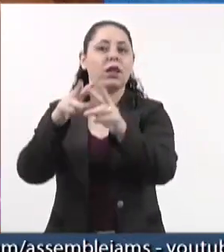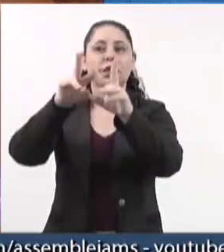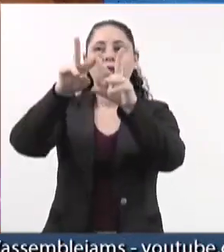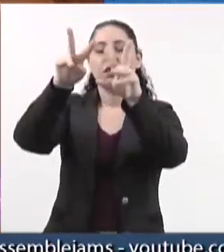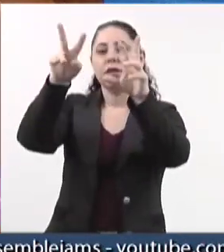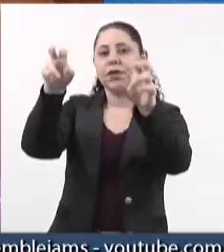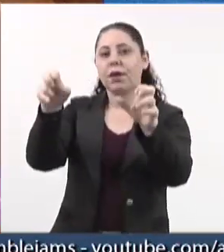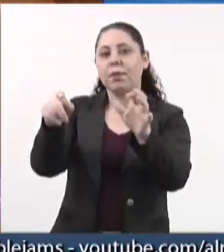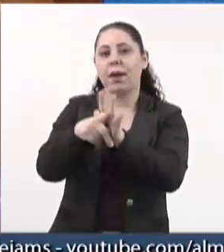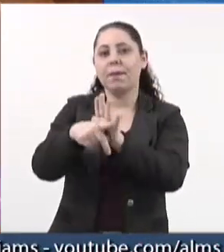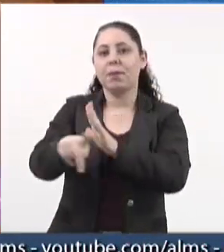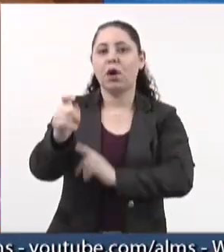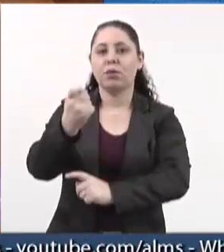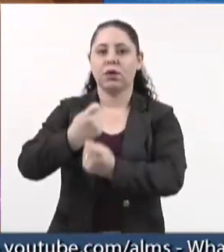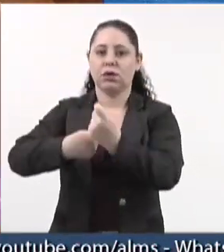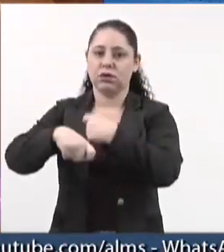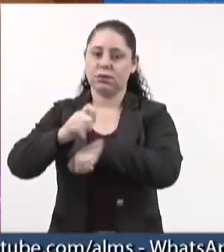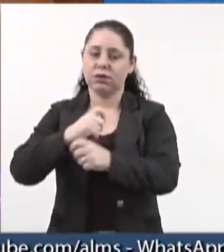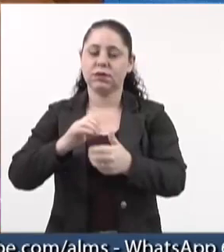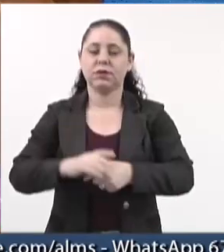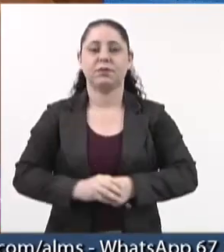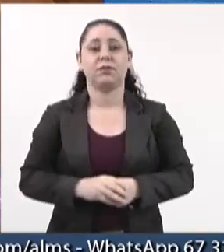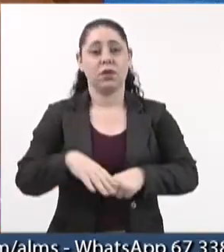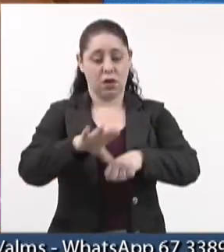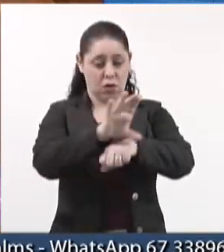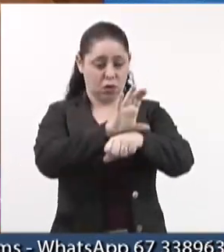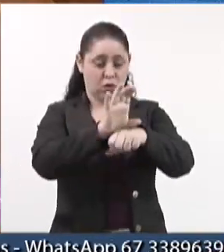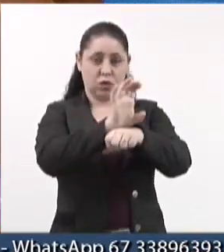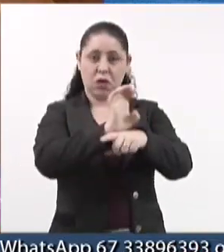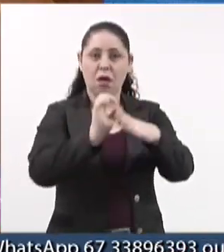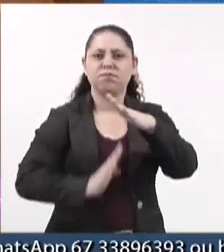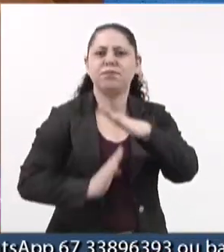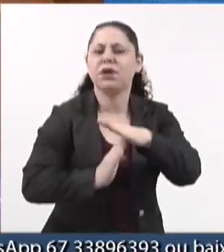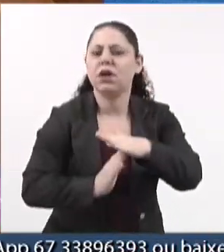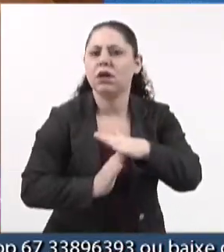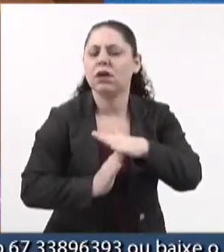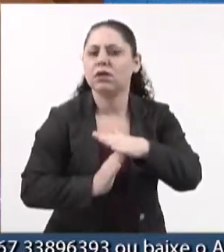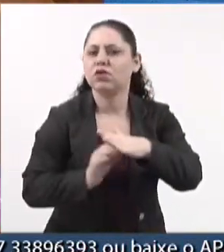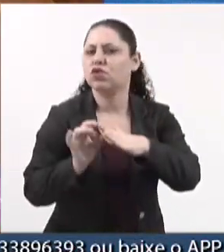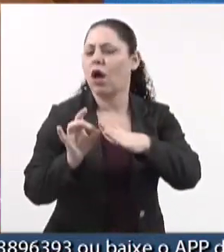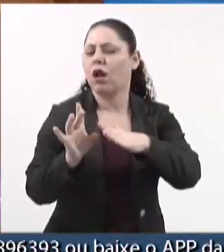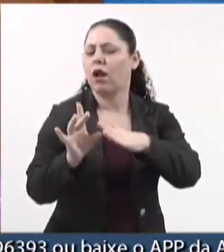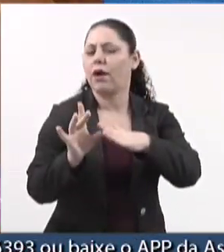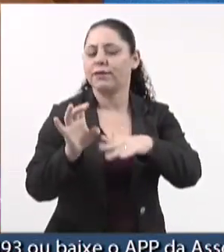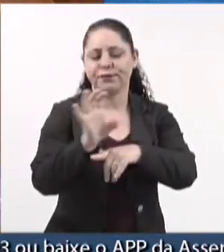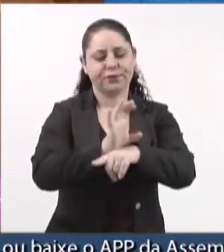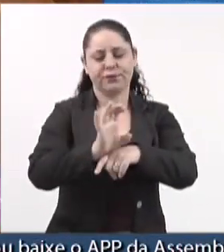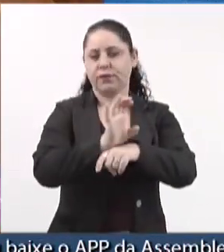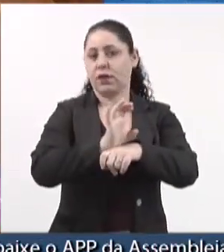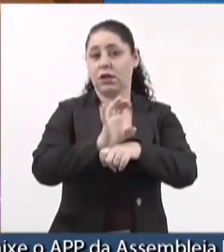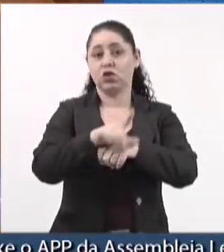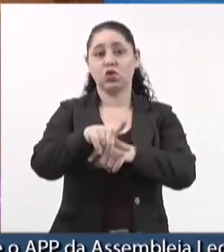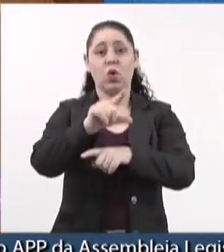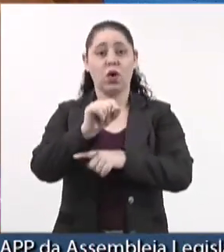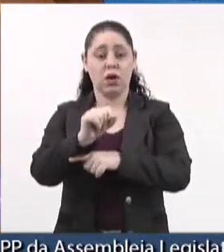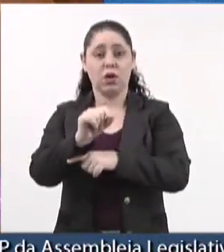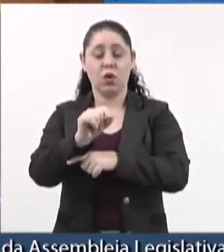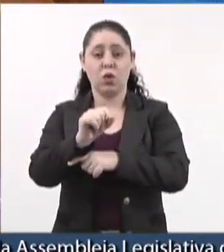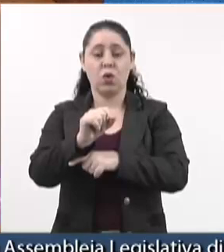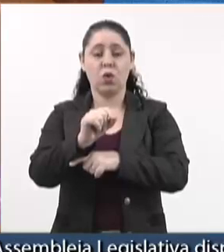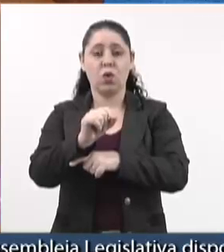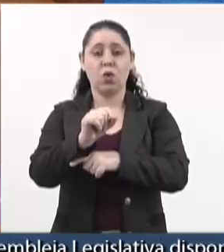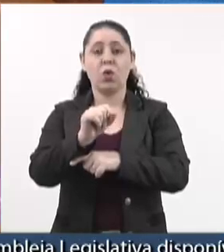de natureza administrativa. A nossa Constituição não limitou, a nossa Constituição escolheu o